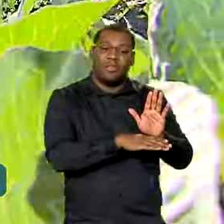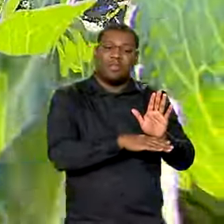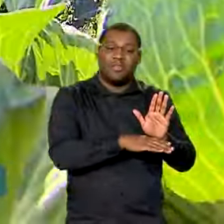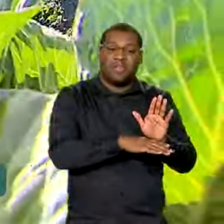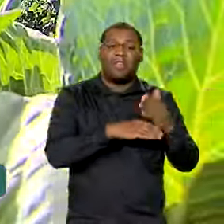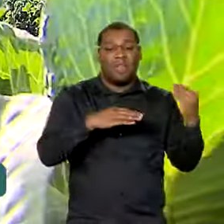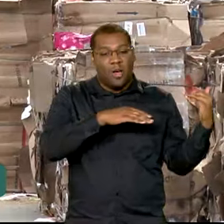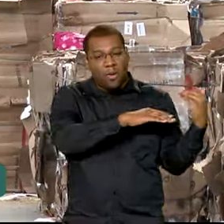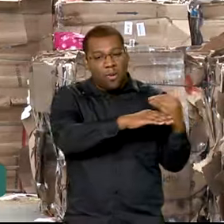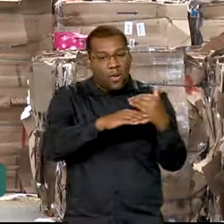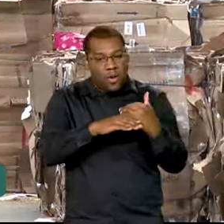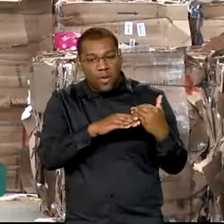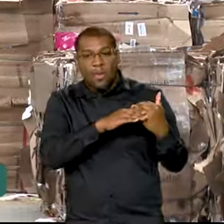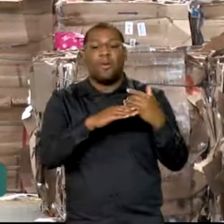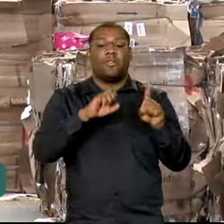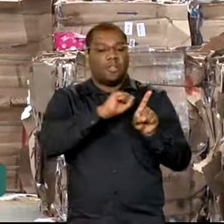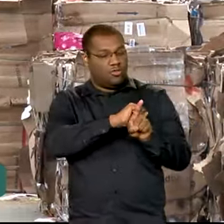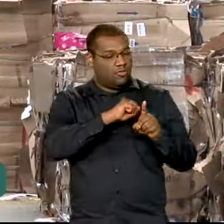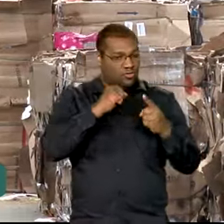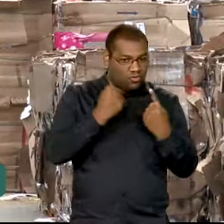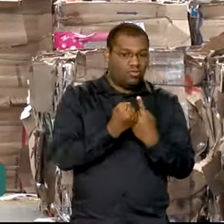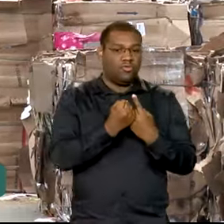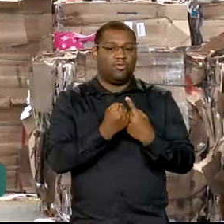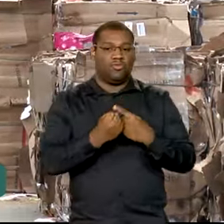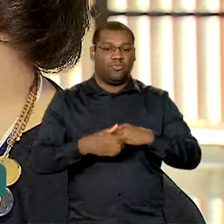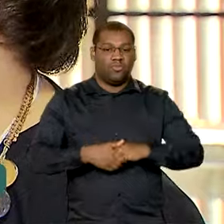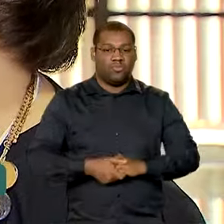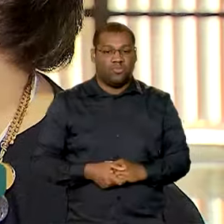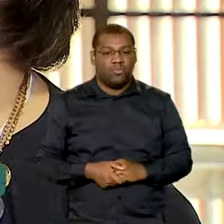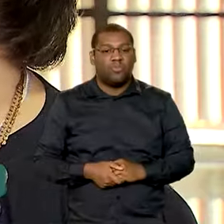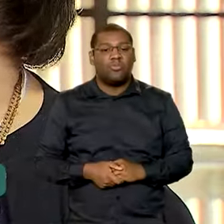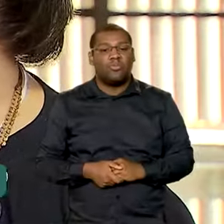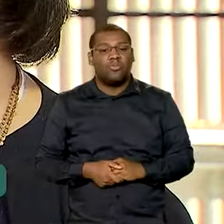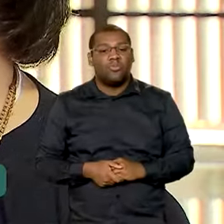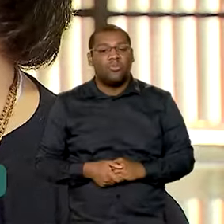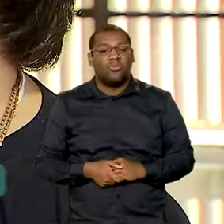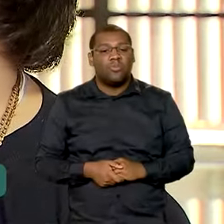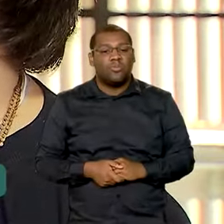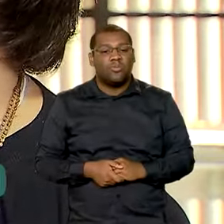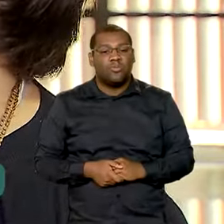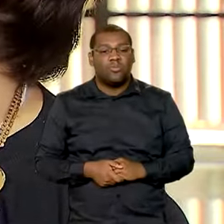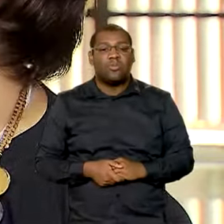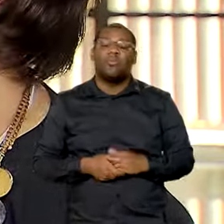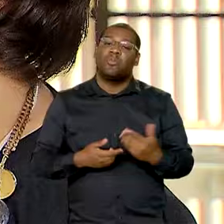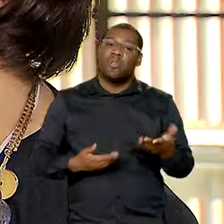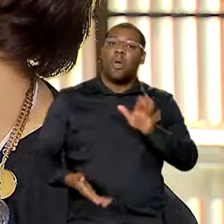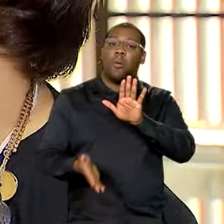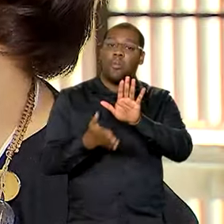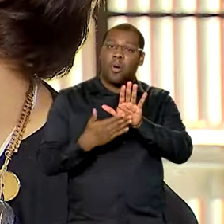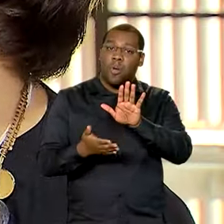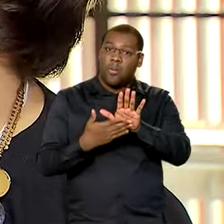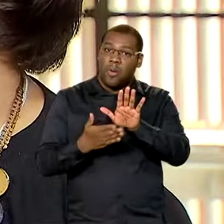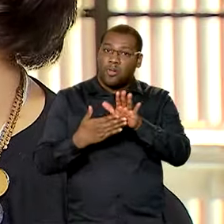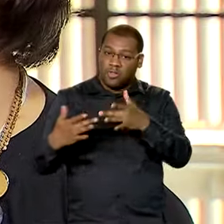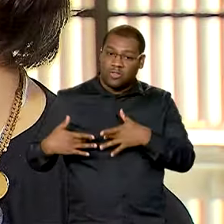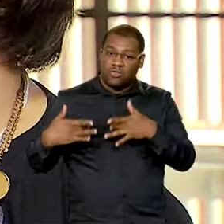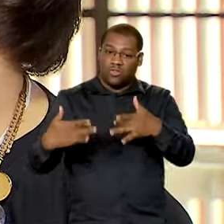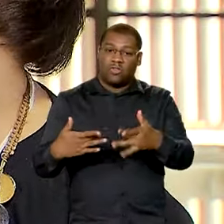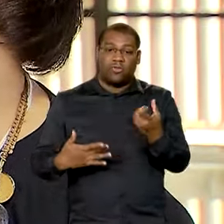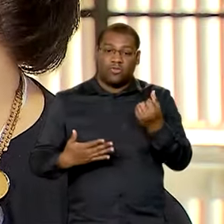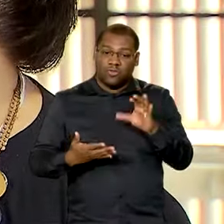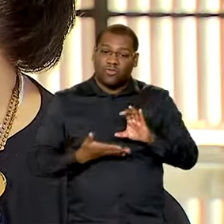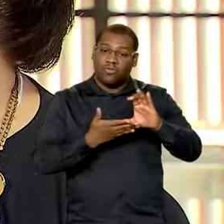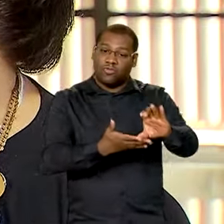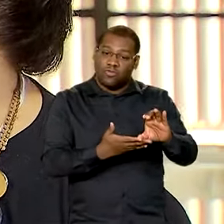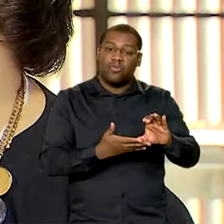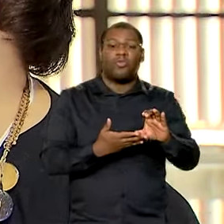as desigualdades sociais sejam reduzidas. A gente tem uma proposta de finanças solidárias, pautadas nos princípios da